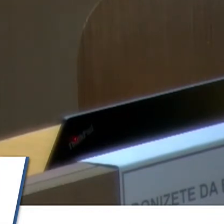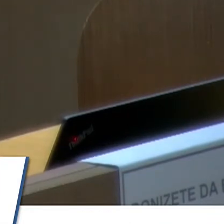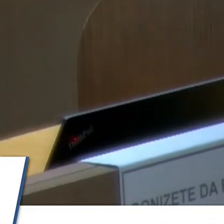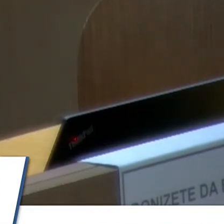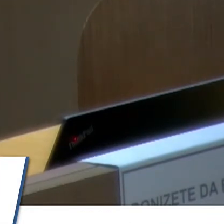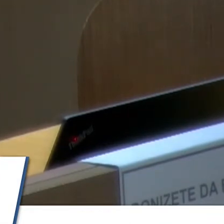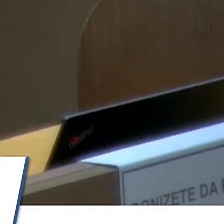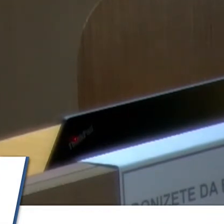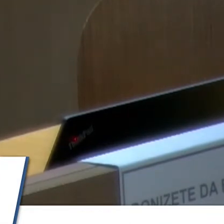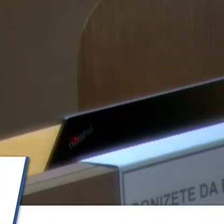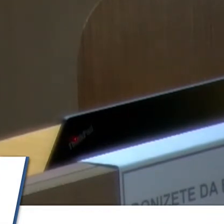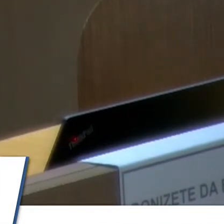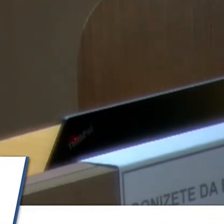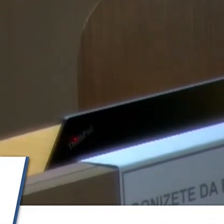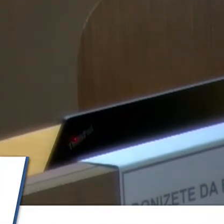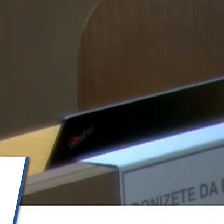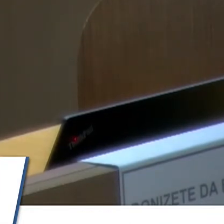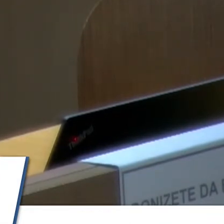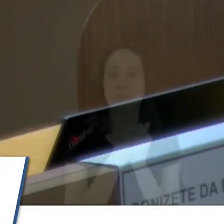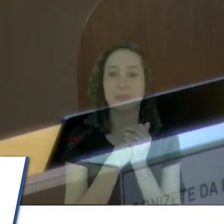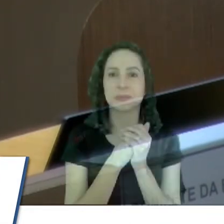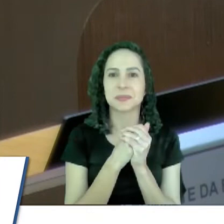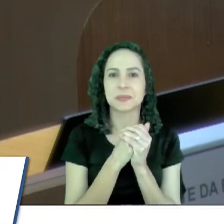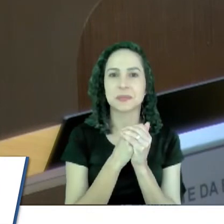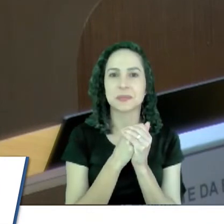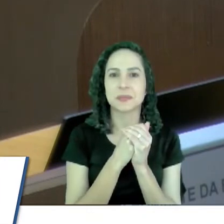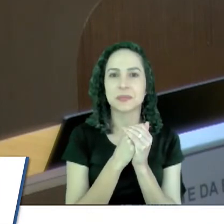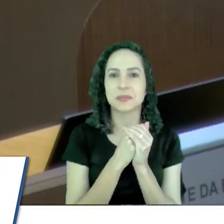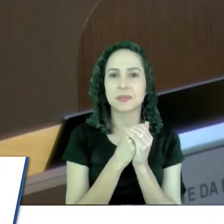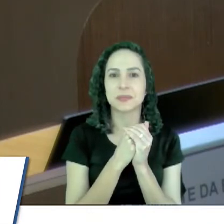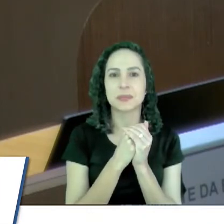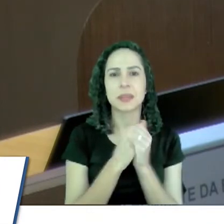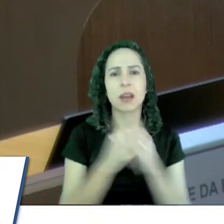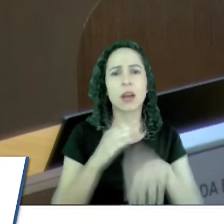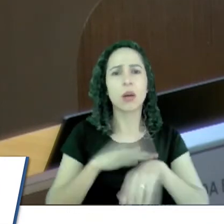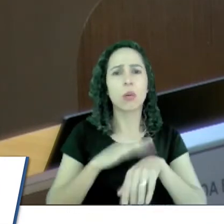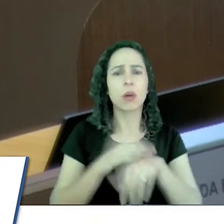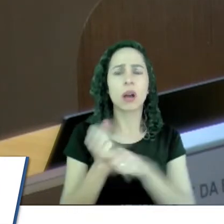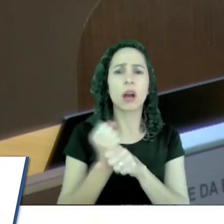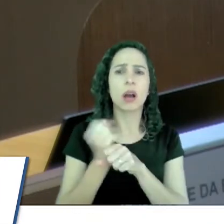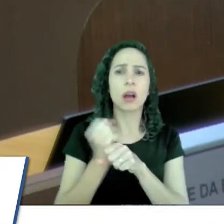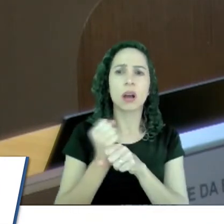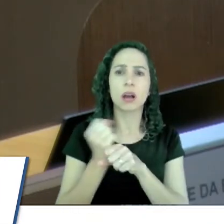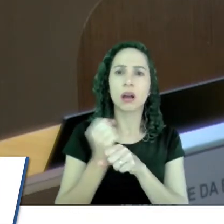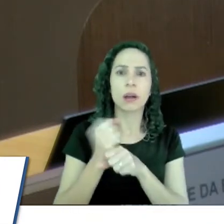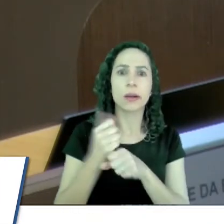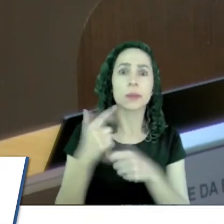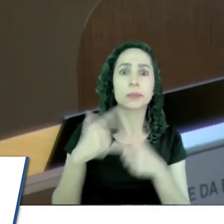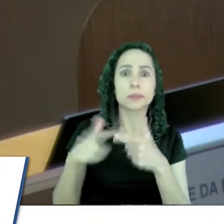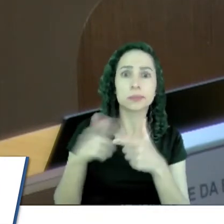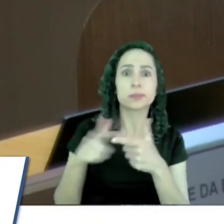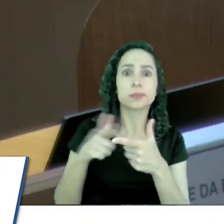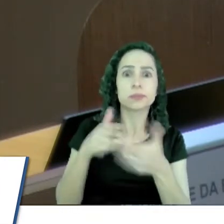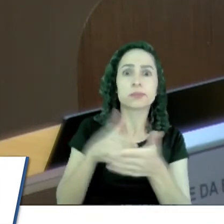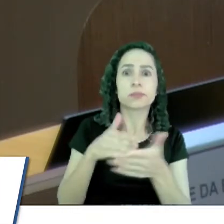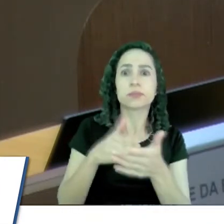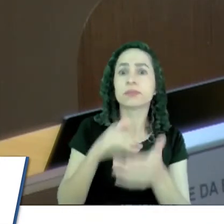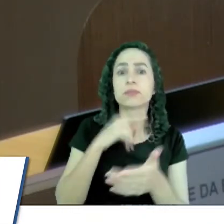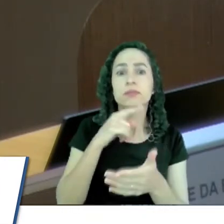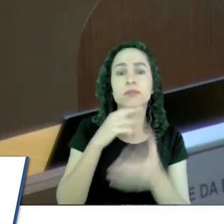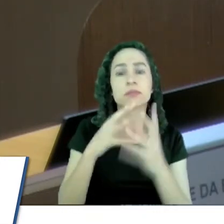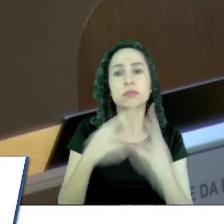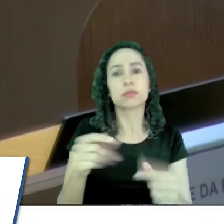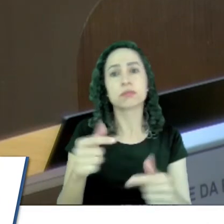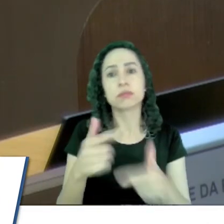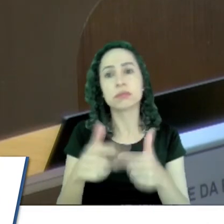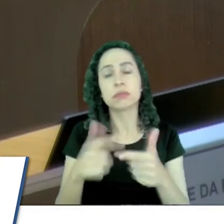resolver esse problema e não consegue, dá condição para pessoal de trabalhar. O engraçado, não estou falando do Alexandre Governão, todos os governos anteriores,